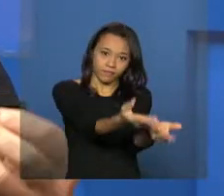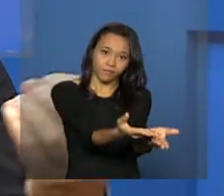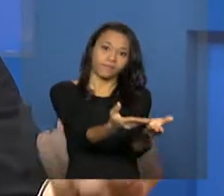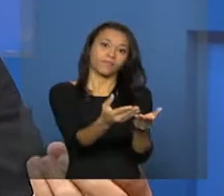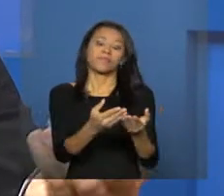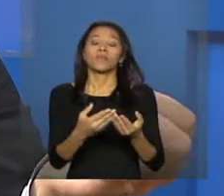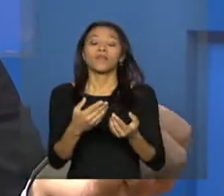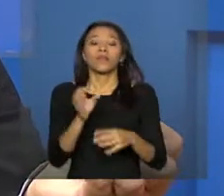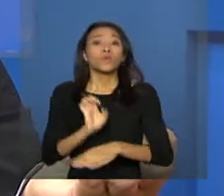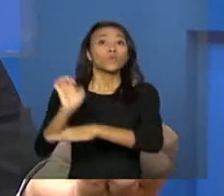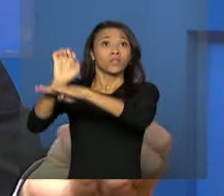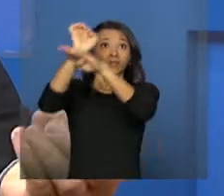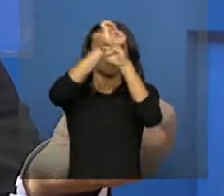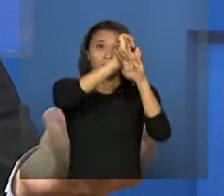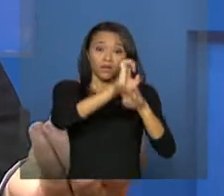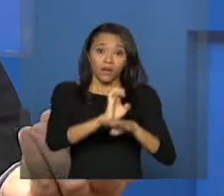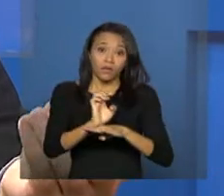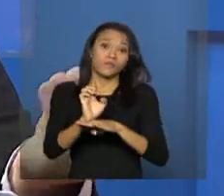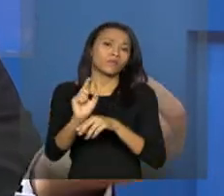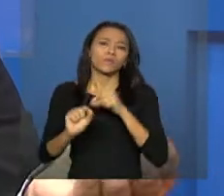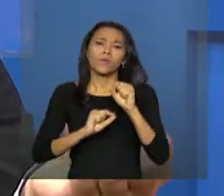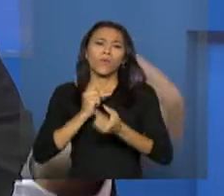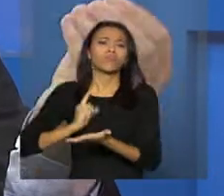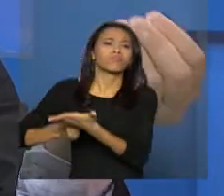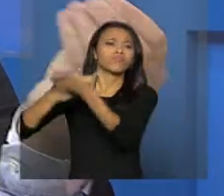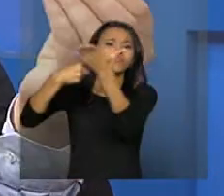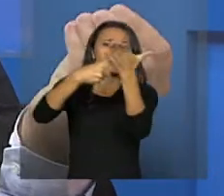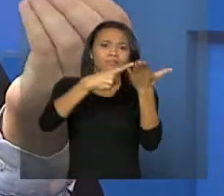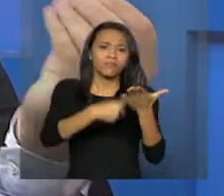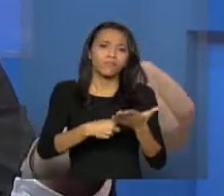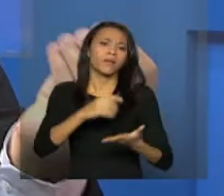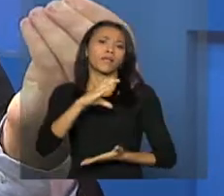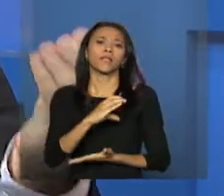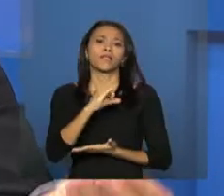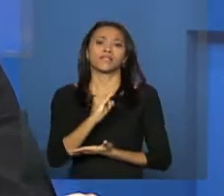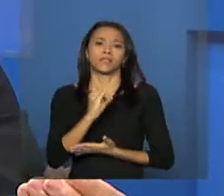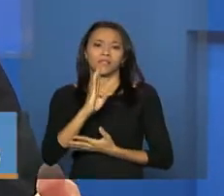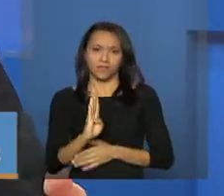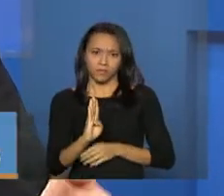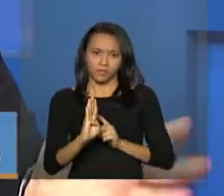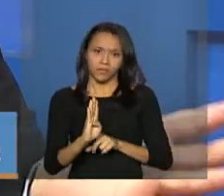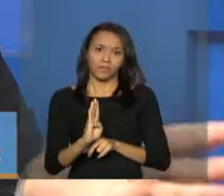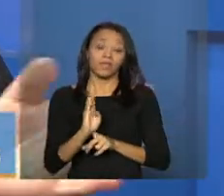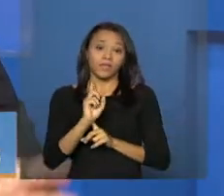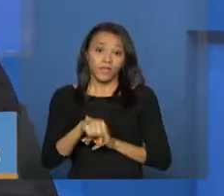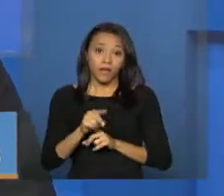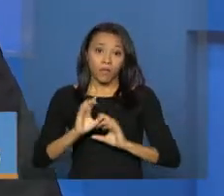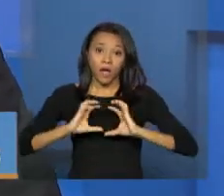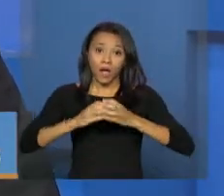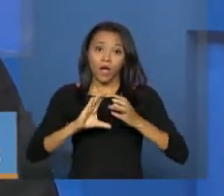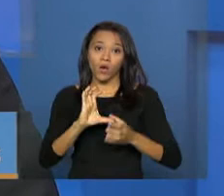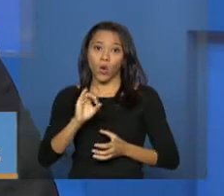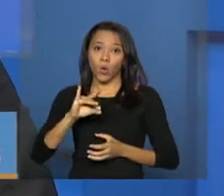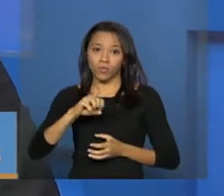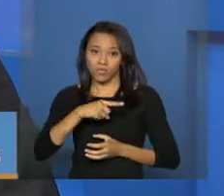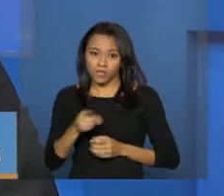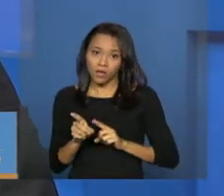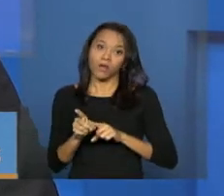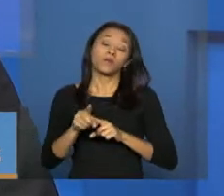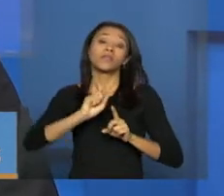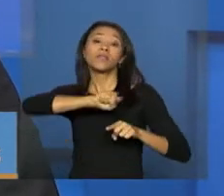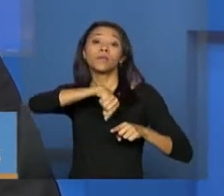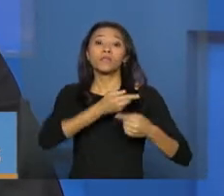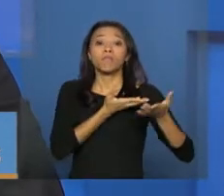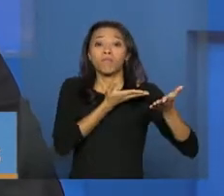essas pactuações são feitas nos âmbitos da CIVS, das Comissões Intergestoras Tripartite, e aprovadas pelo Conselho Estadual de Justiça